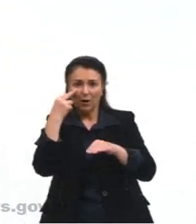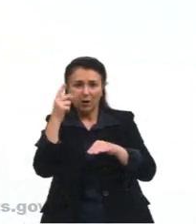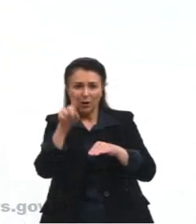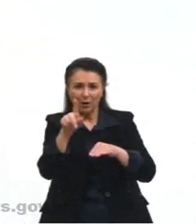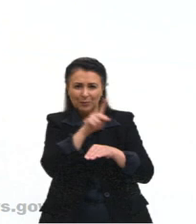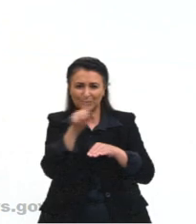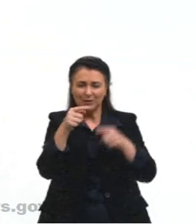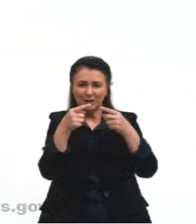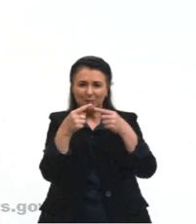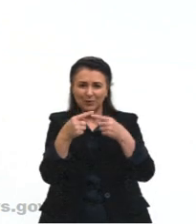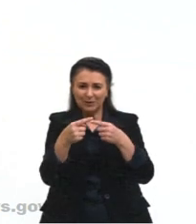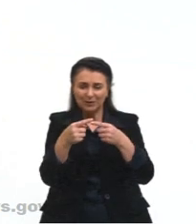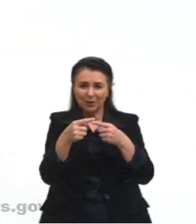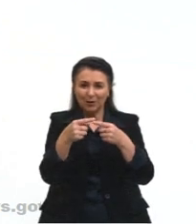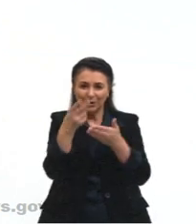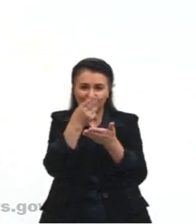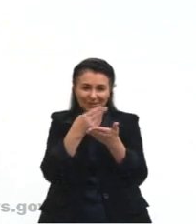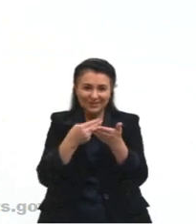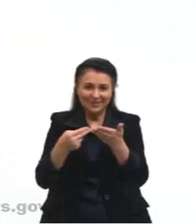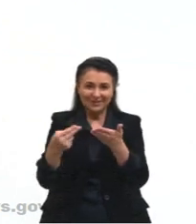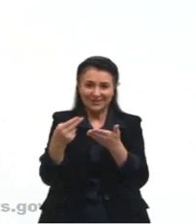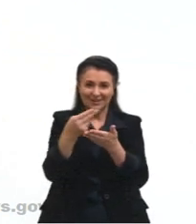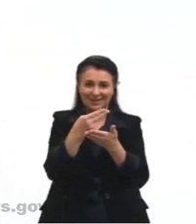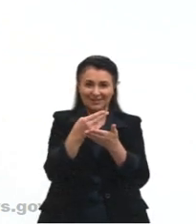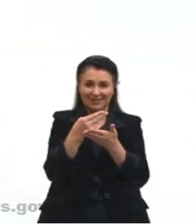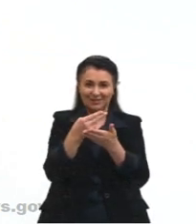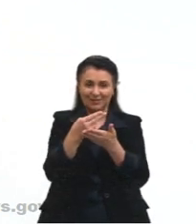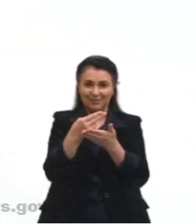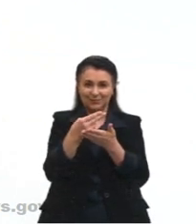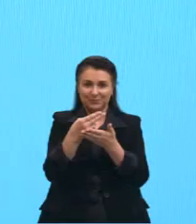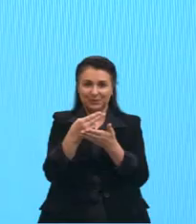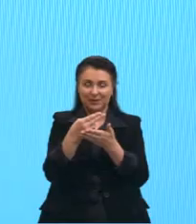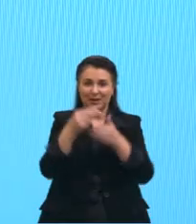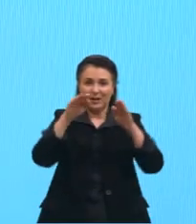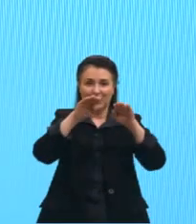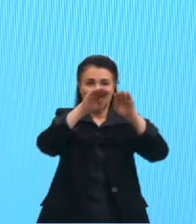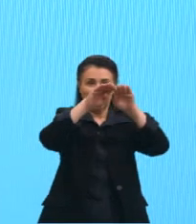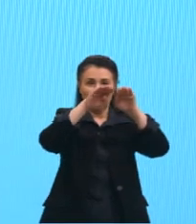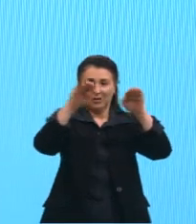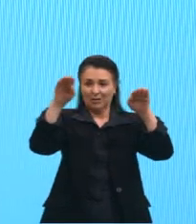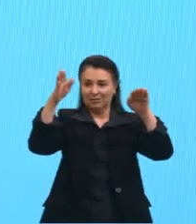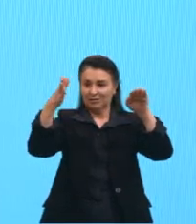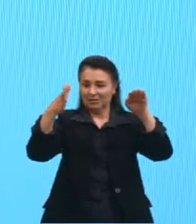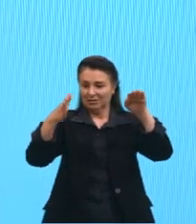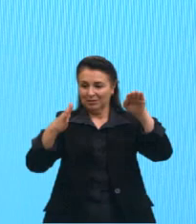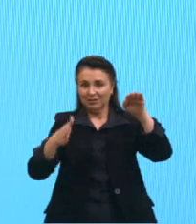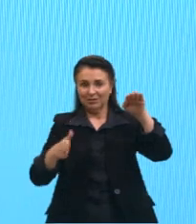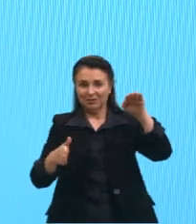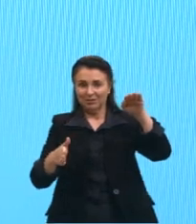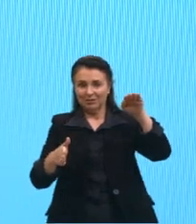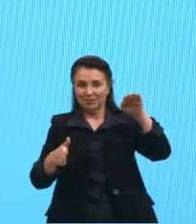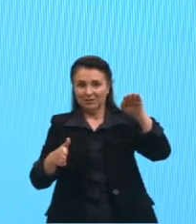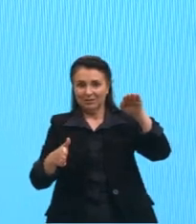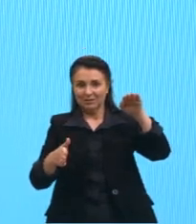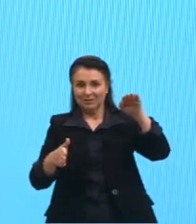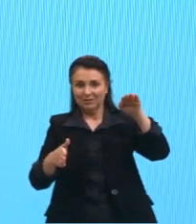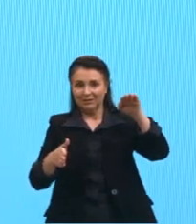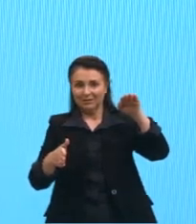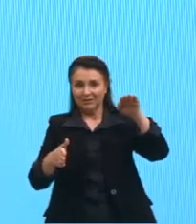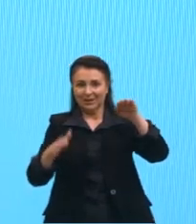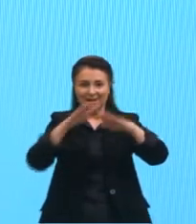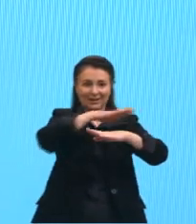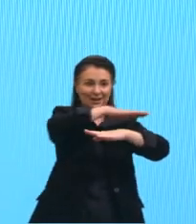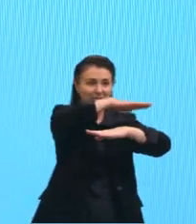para vocês, esse desenho aqui, ó. A escarpa, por exemplo, do planalto, vai mostrar lá para vocês, ó, a escarpa do planalto, ó,